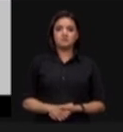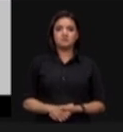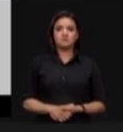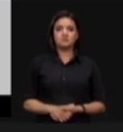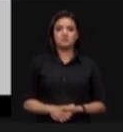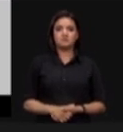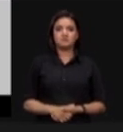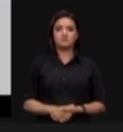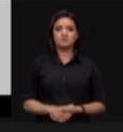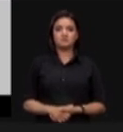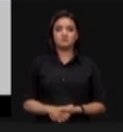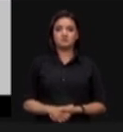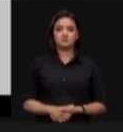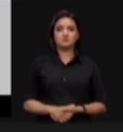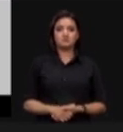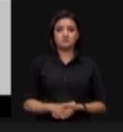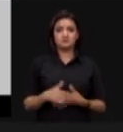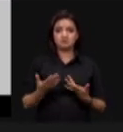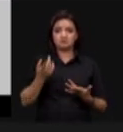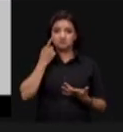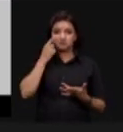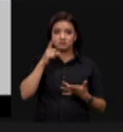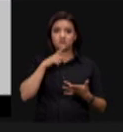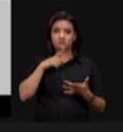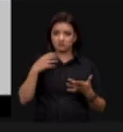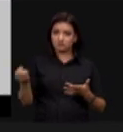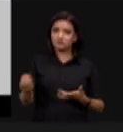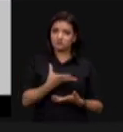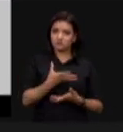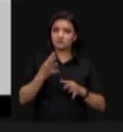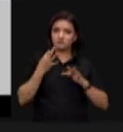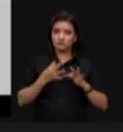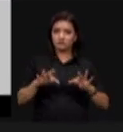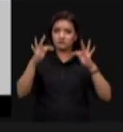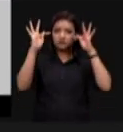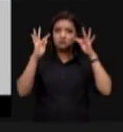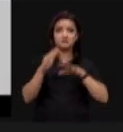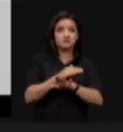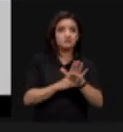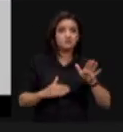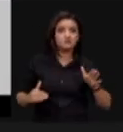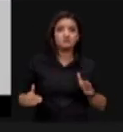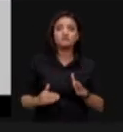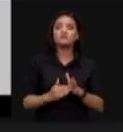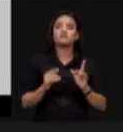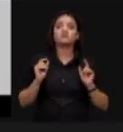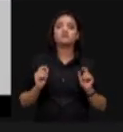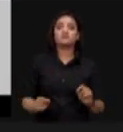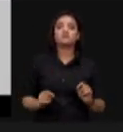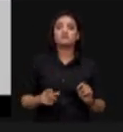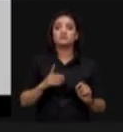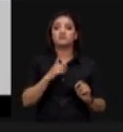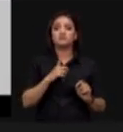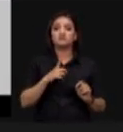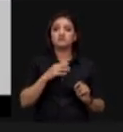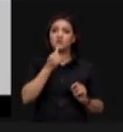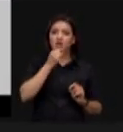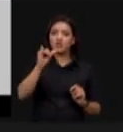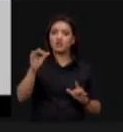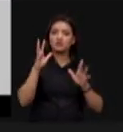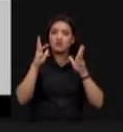aqui nós vemos que há novas tecnologias todas elas baseadas em fontes limpas